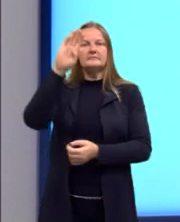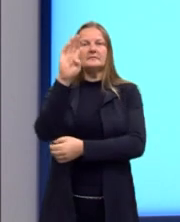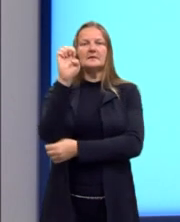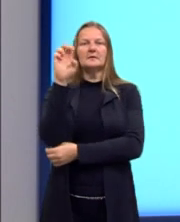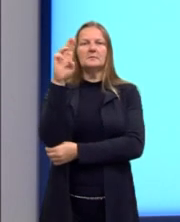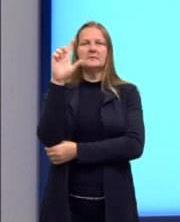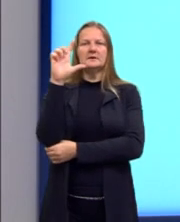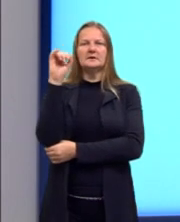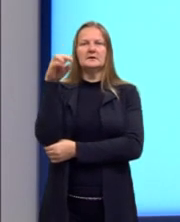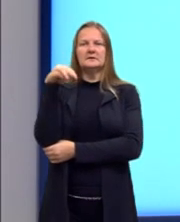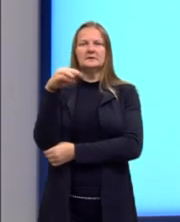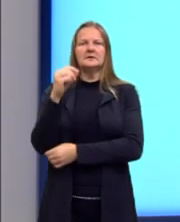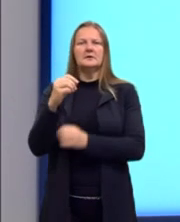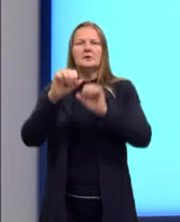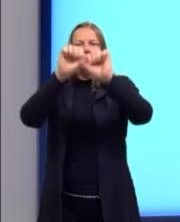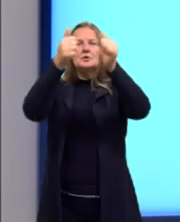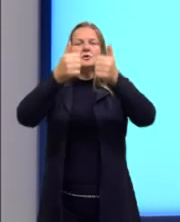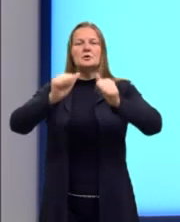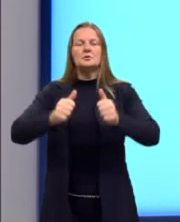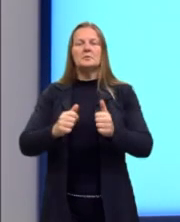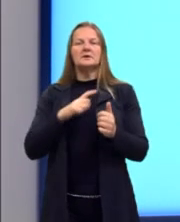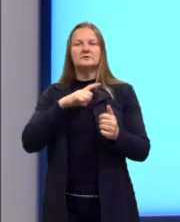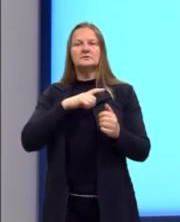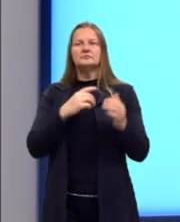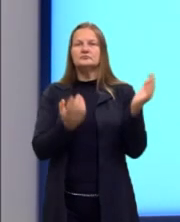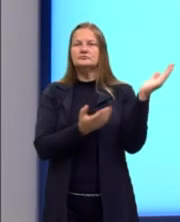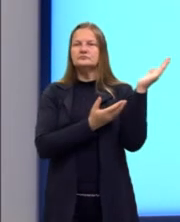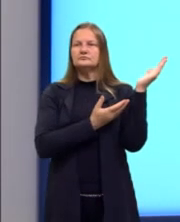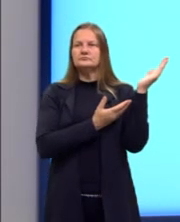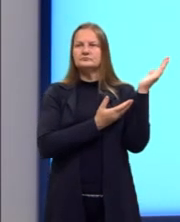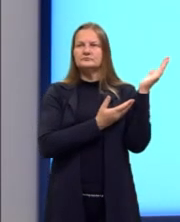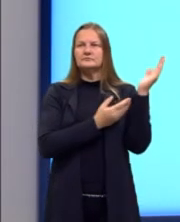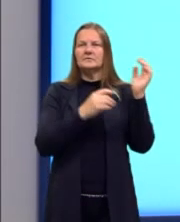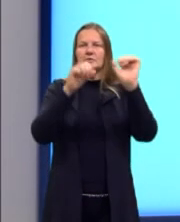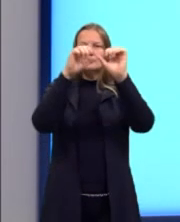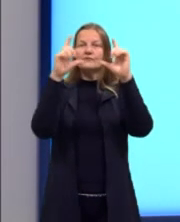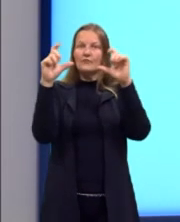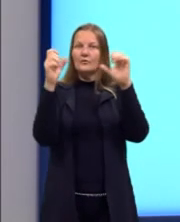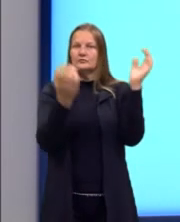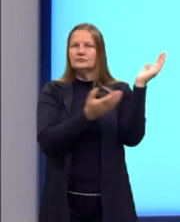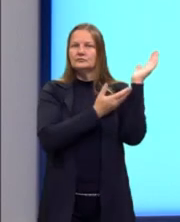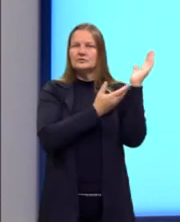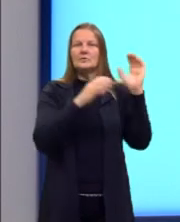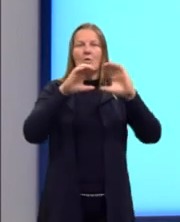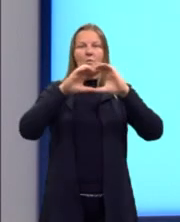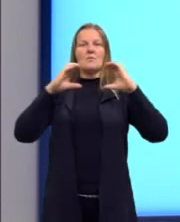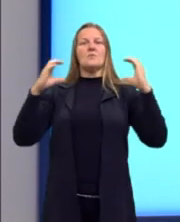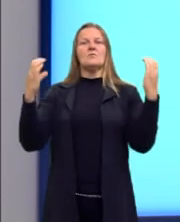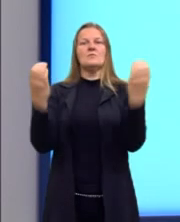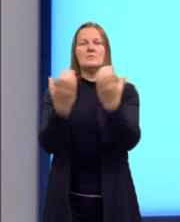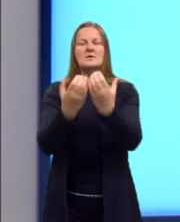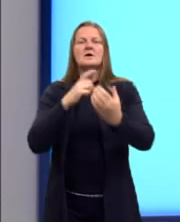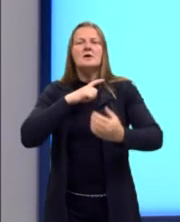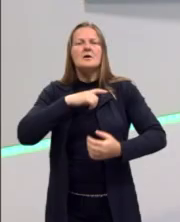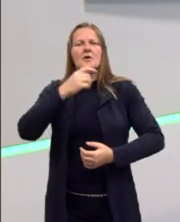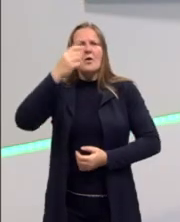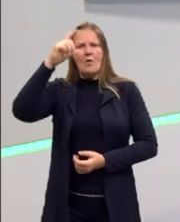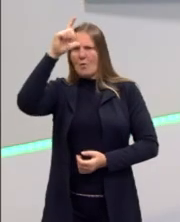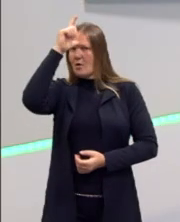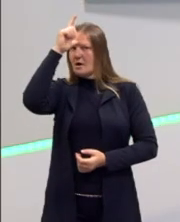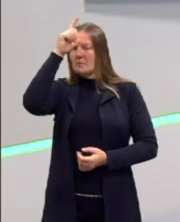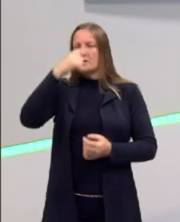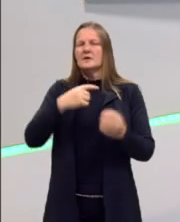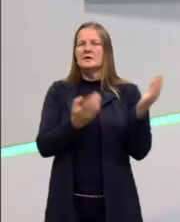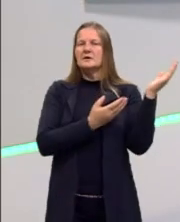a gente tem uma imagem que seria uma caricatura representando essa conferência e que o chanceler era alemão, Otto von